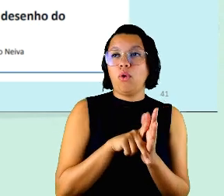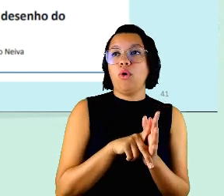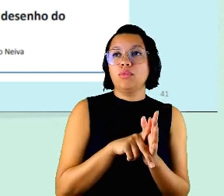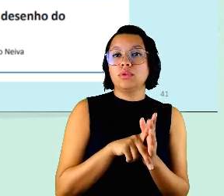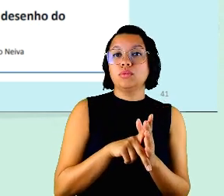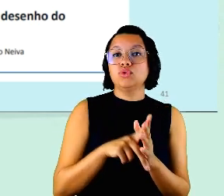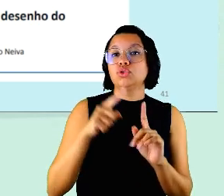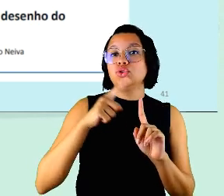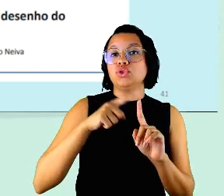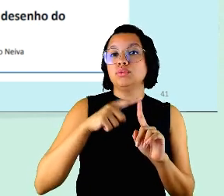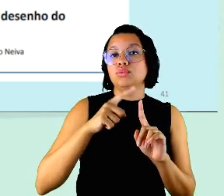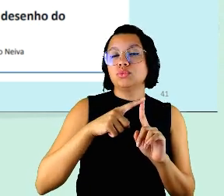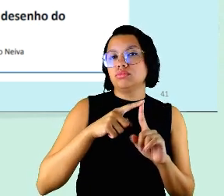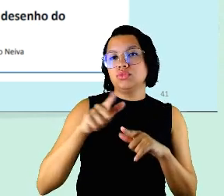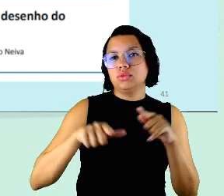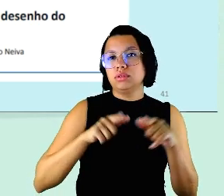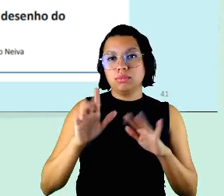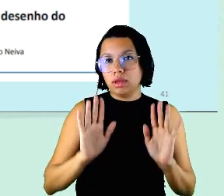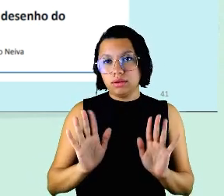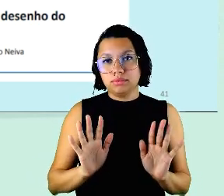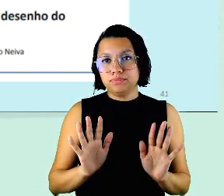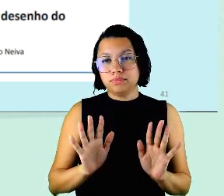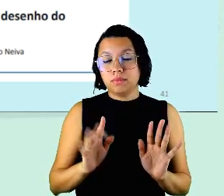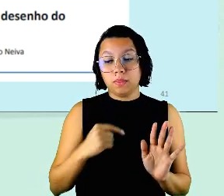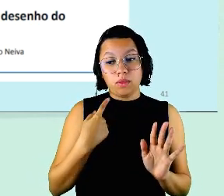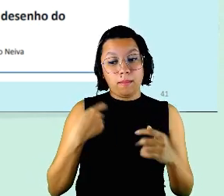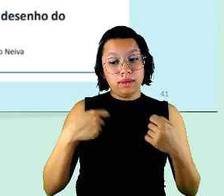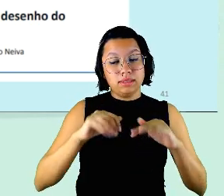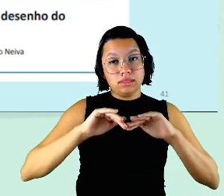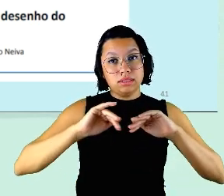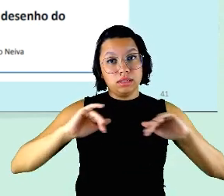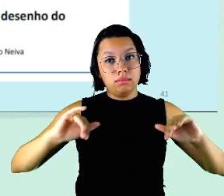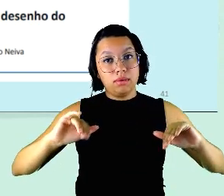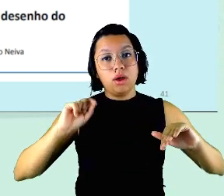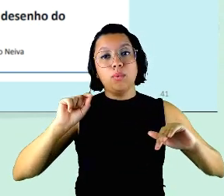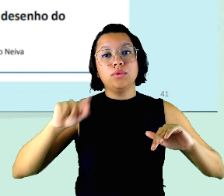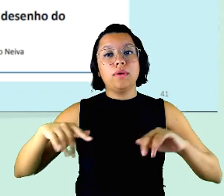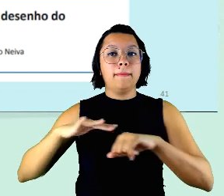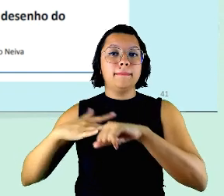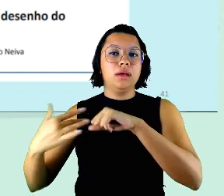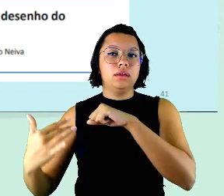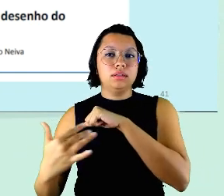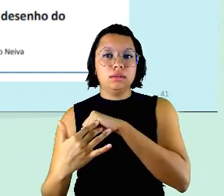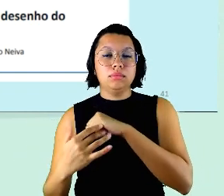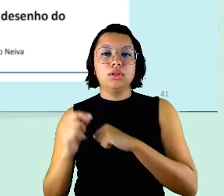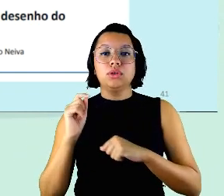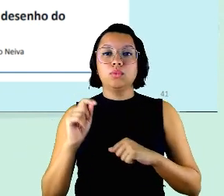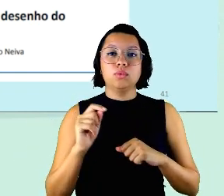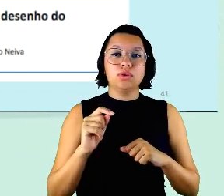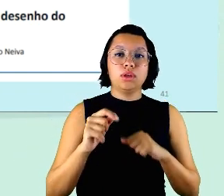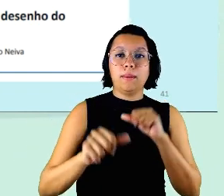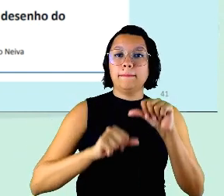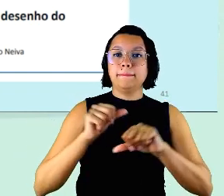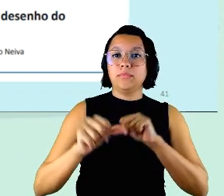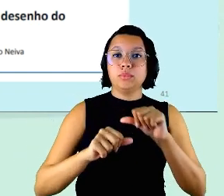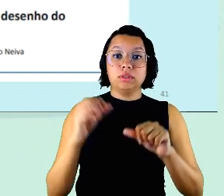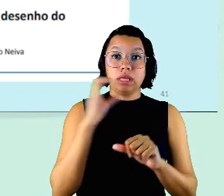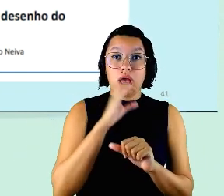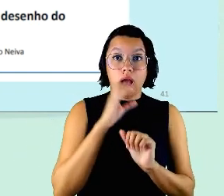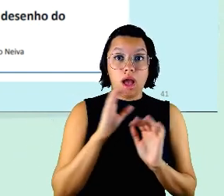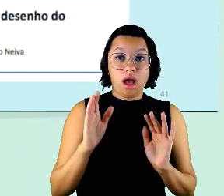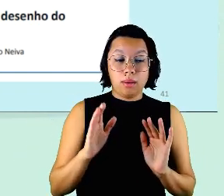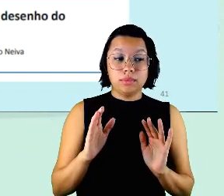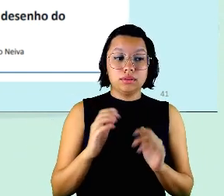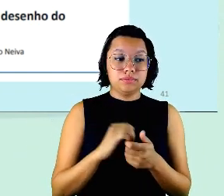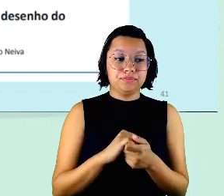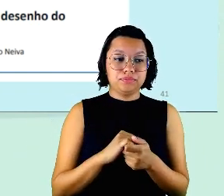então a gente precisa separar o que foi da pandemia o que foi da mudança brusca de